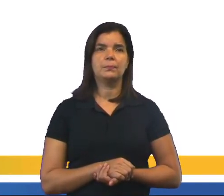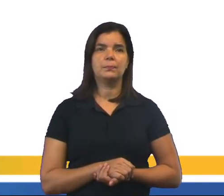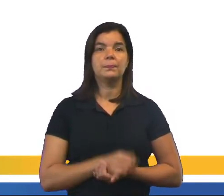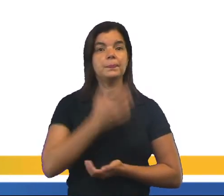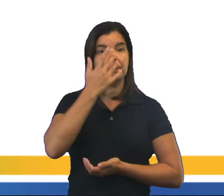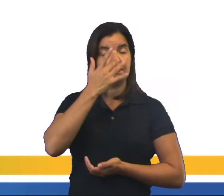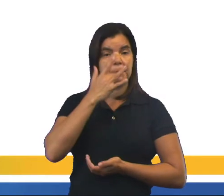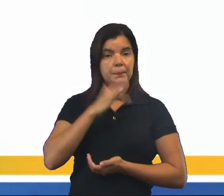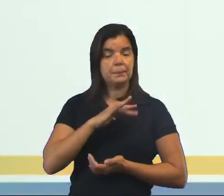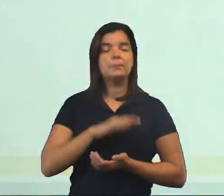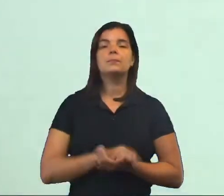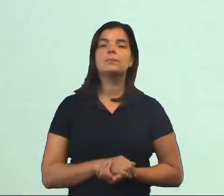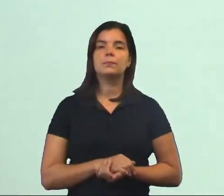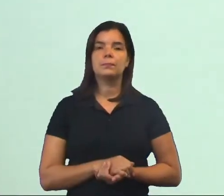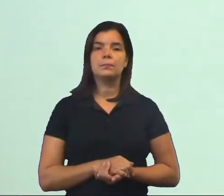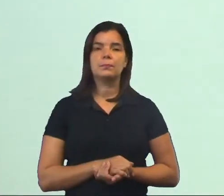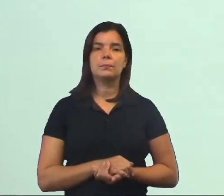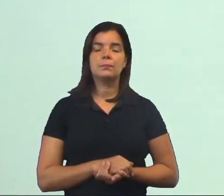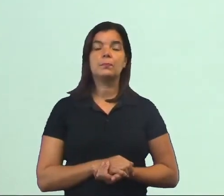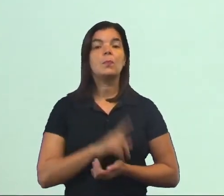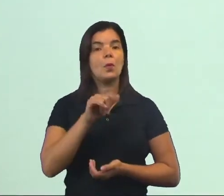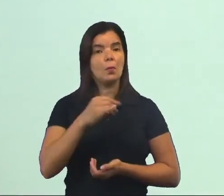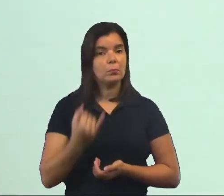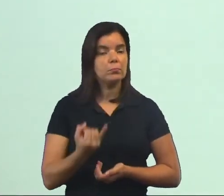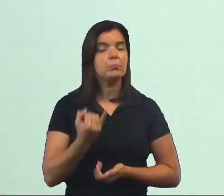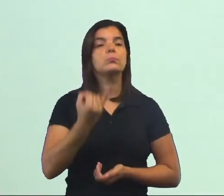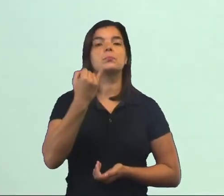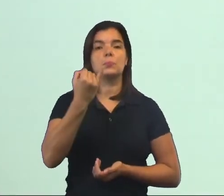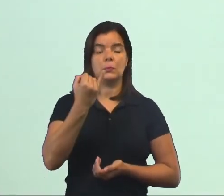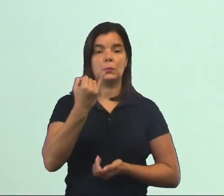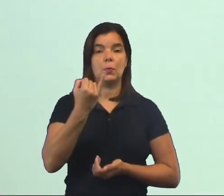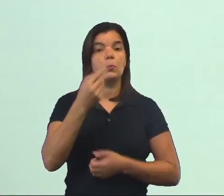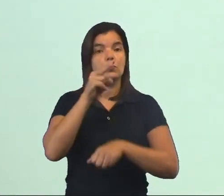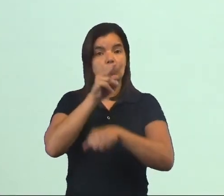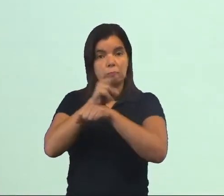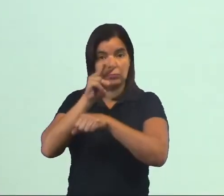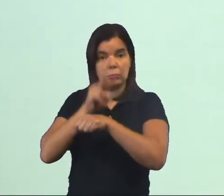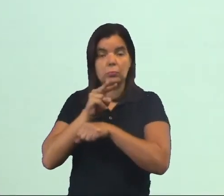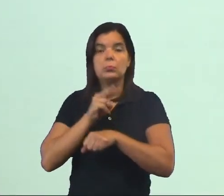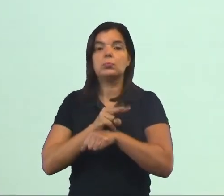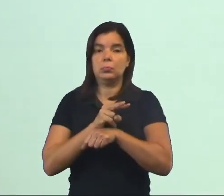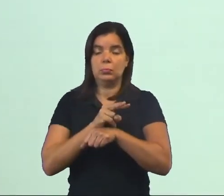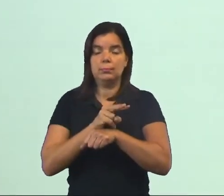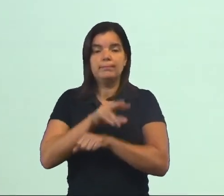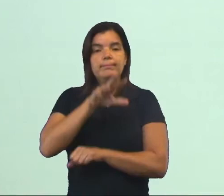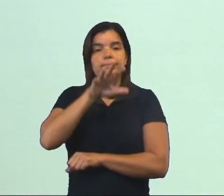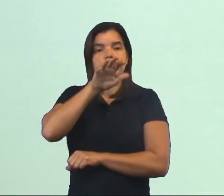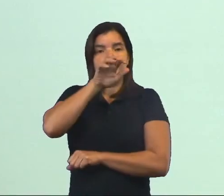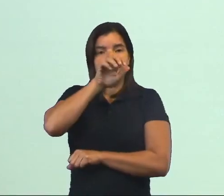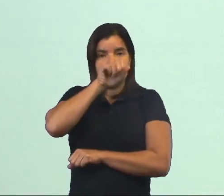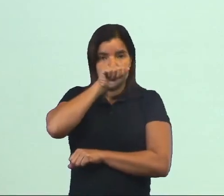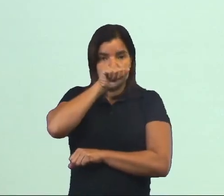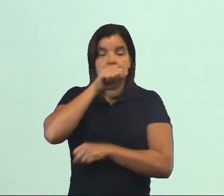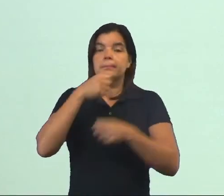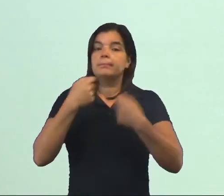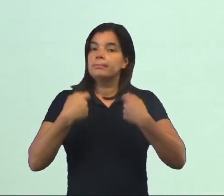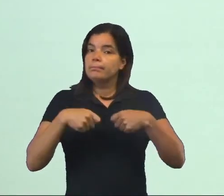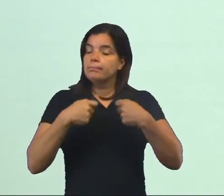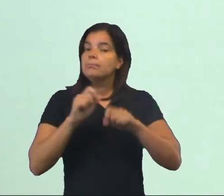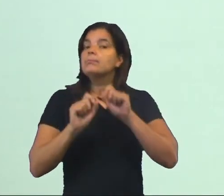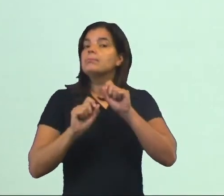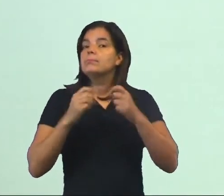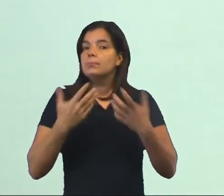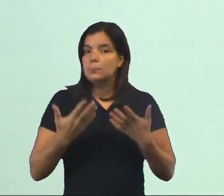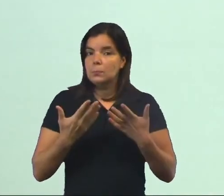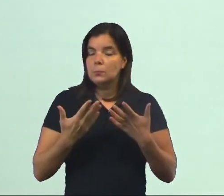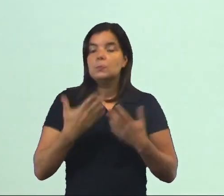Crianças. É muito importante, né? Nós cuidarmos da nossa respiração. E para isso, nós devemos